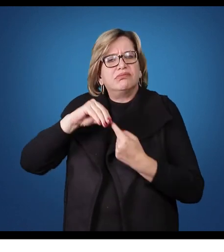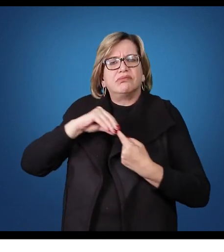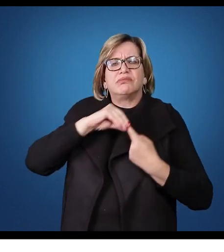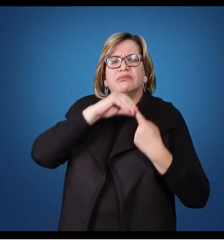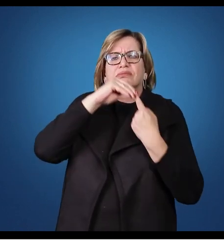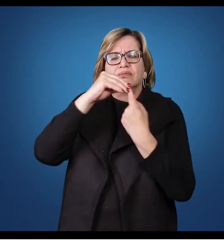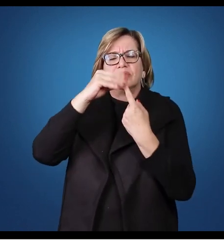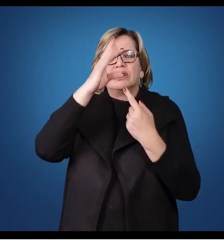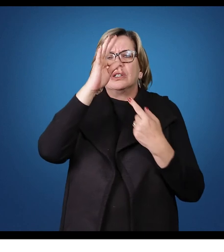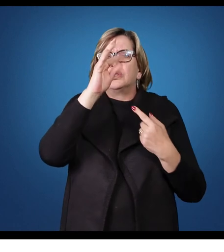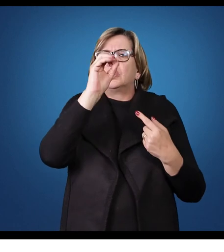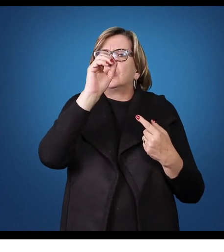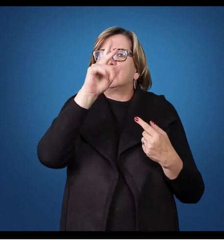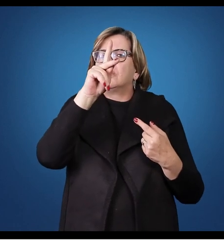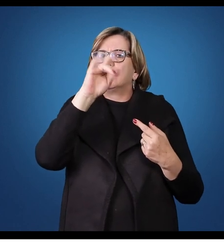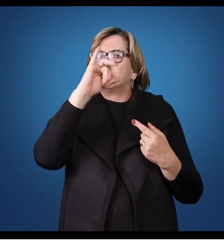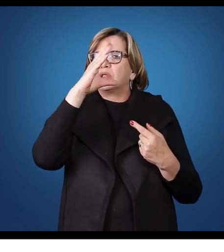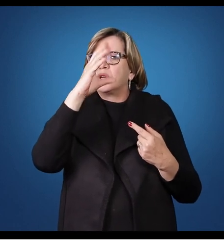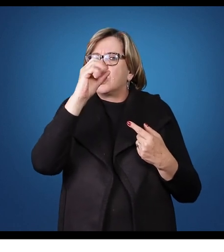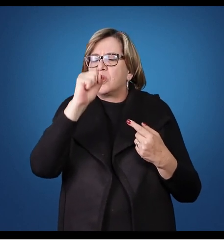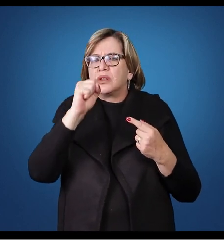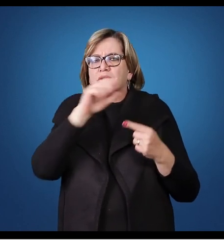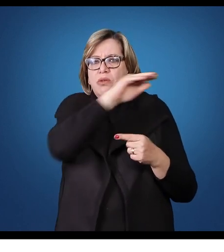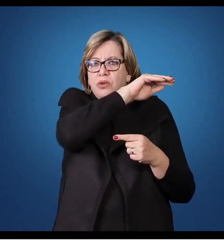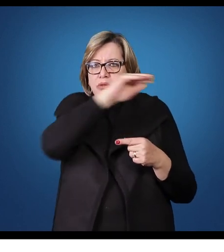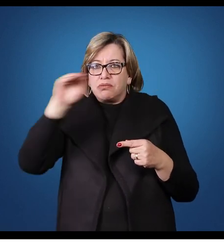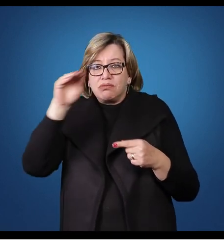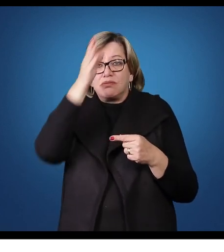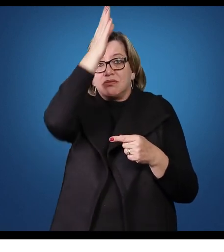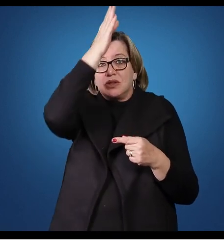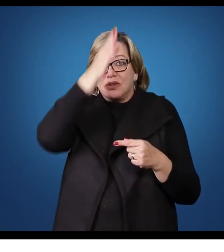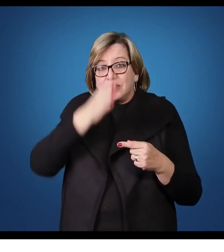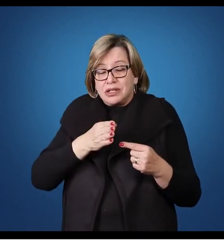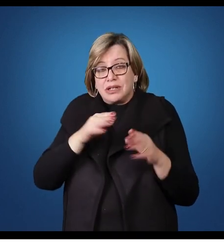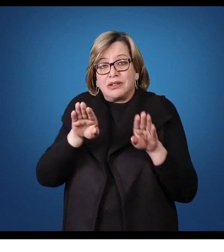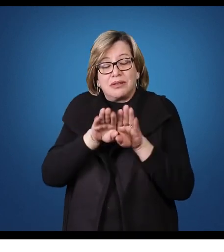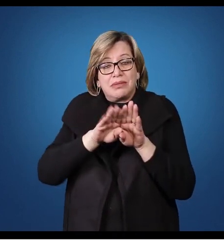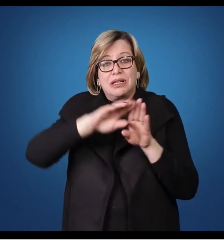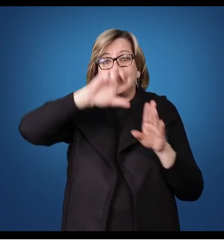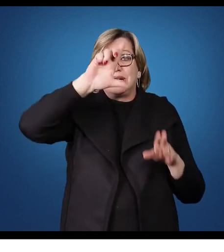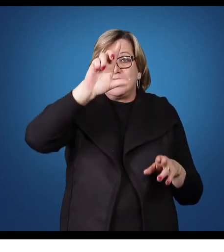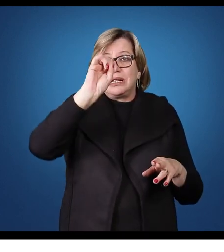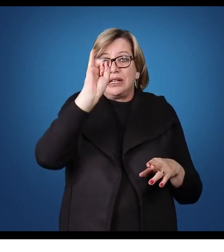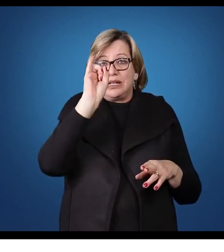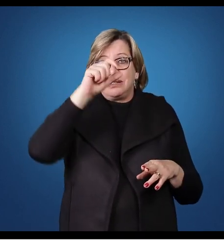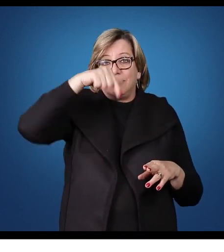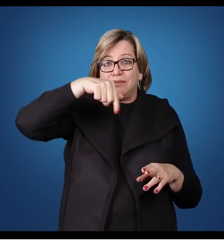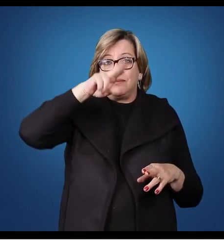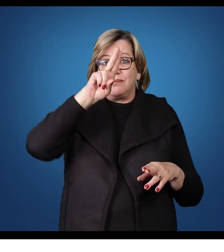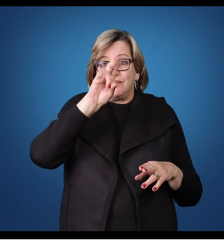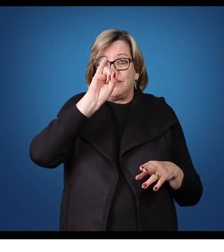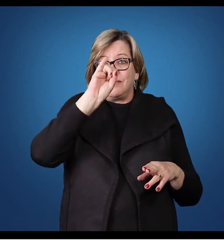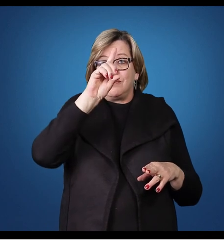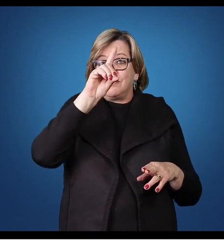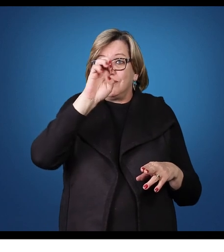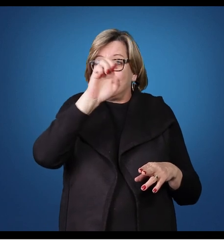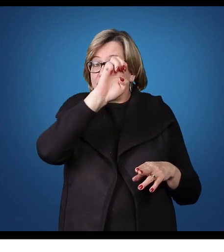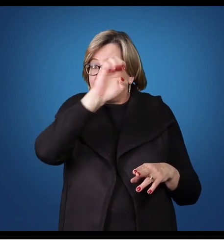quais os principais tópicos de análise, análise horizontal e vertical, índices de liquidez, rentabilidade, que nós falamos